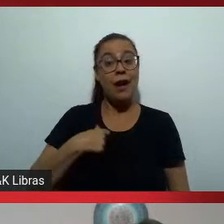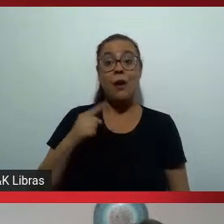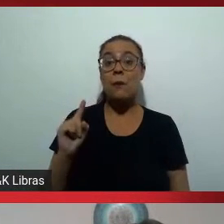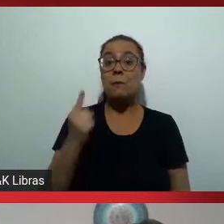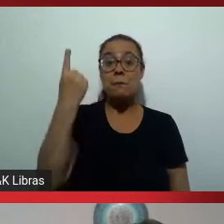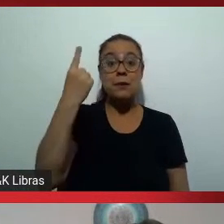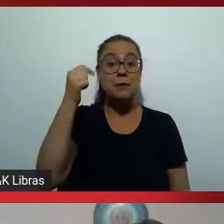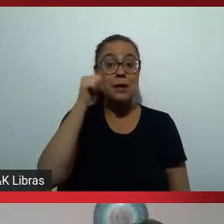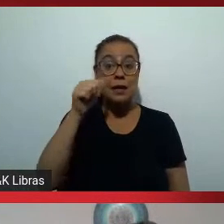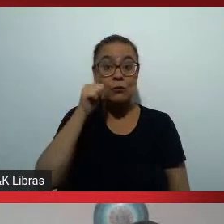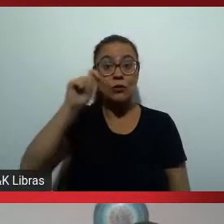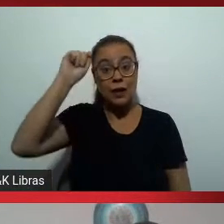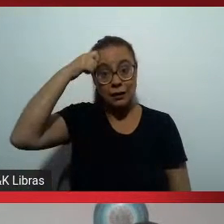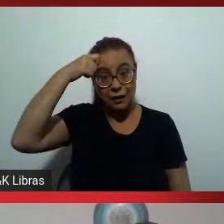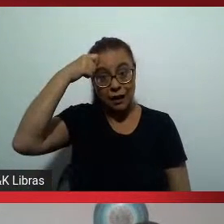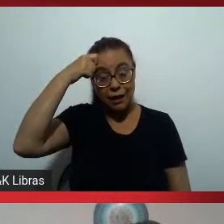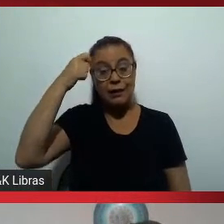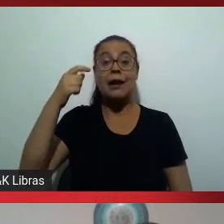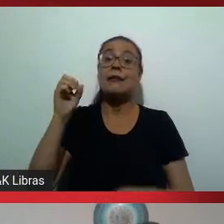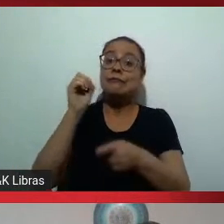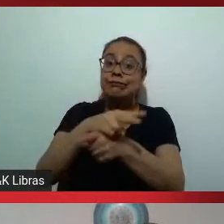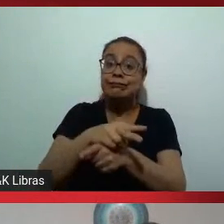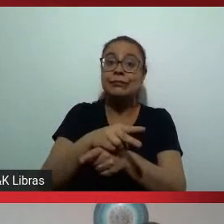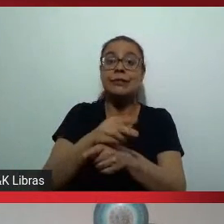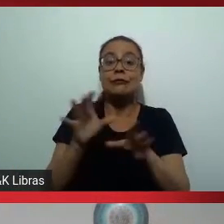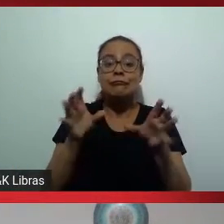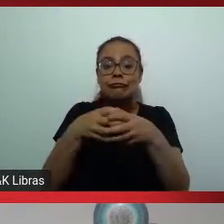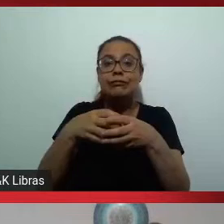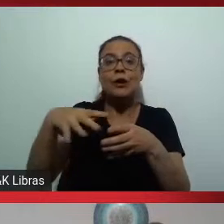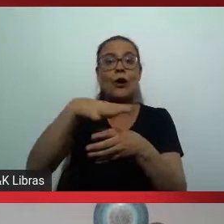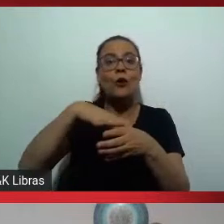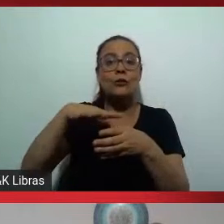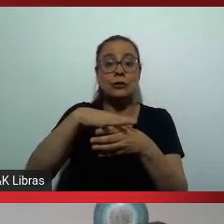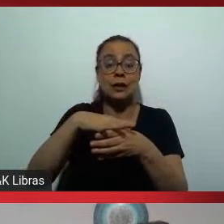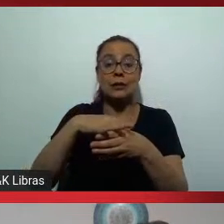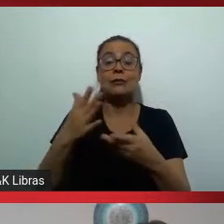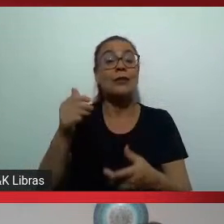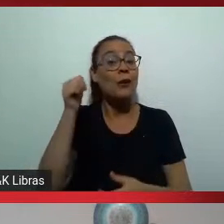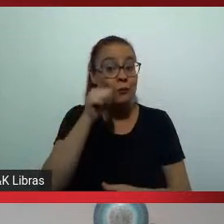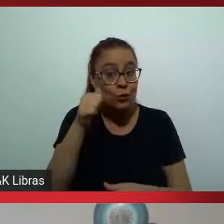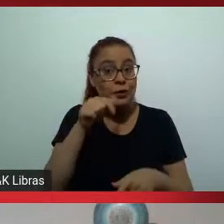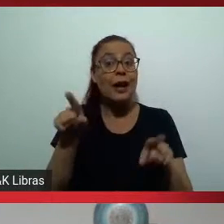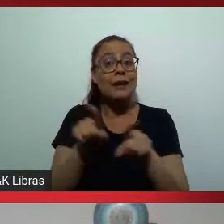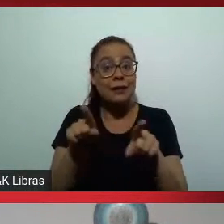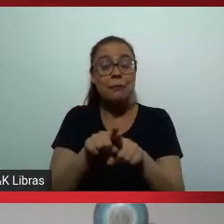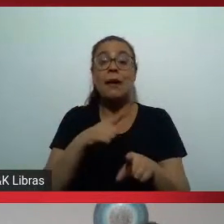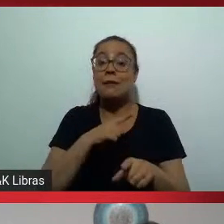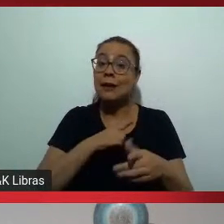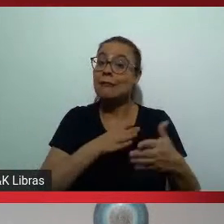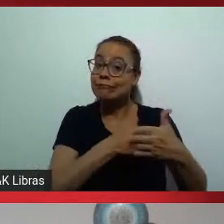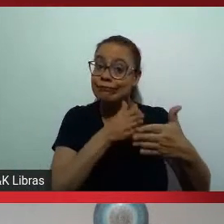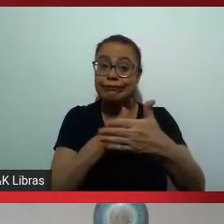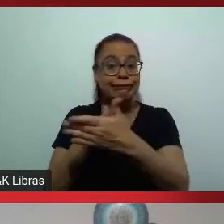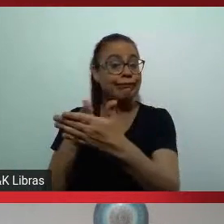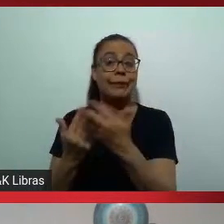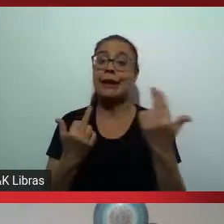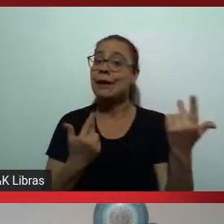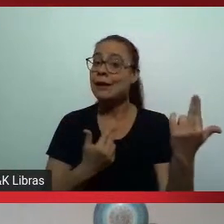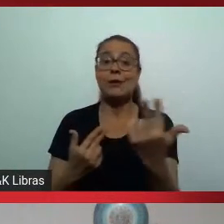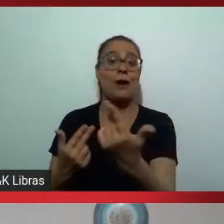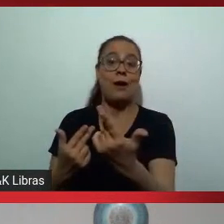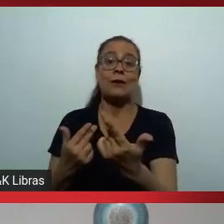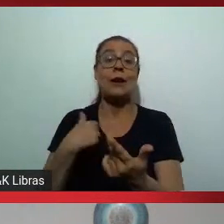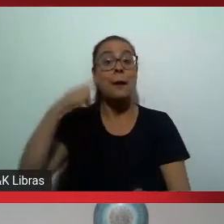programa de conselheiros na Fundação Dom Cabral e quando a gente fala de mulher isso ainda a estatística ainda é